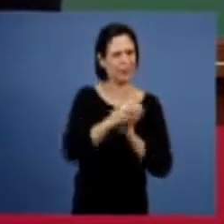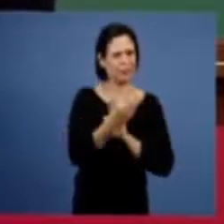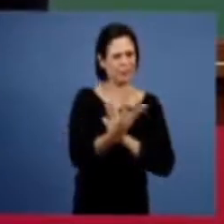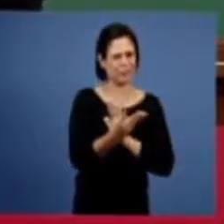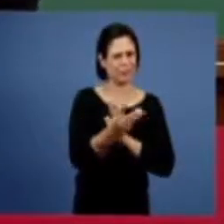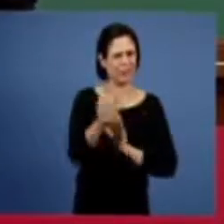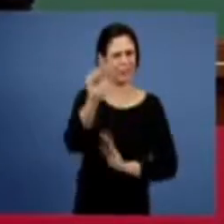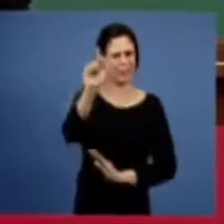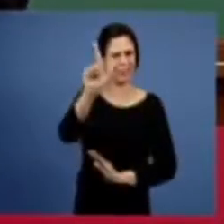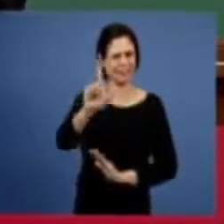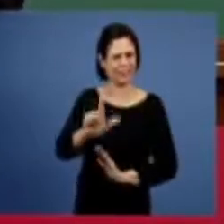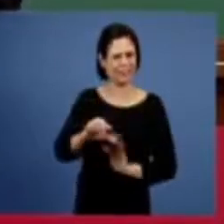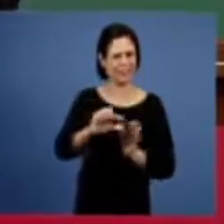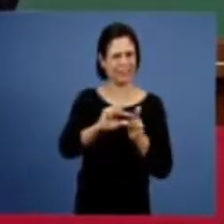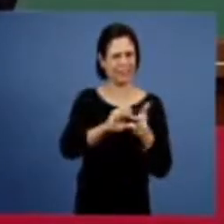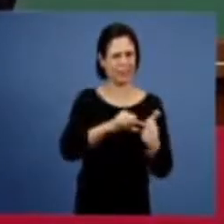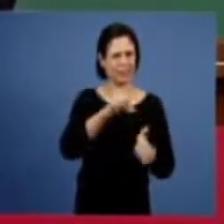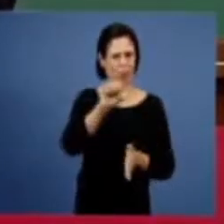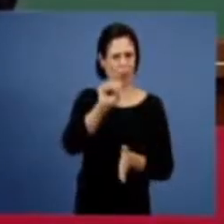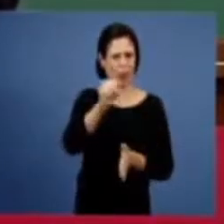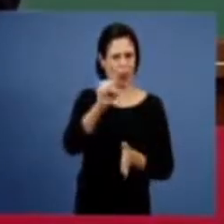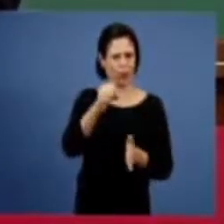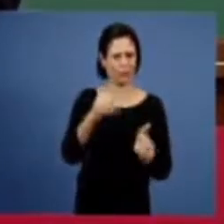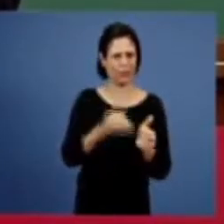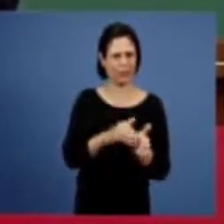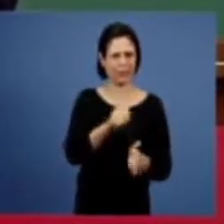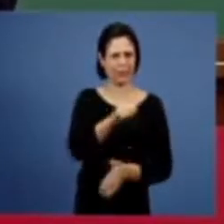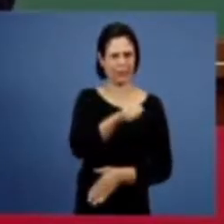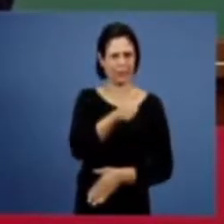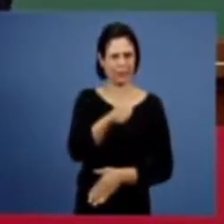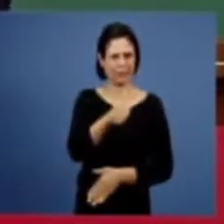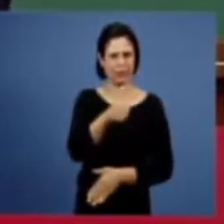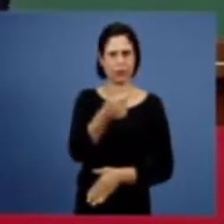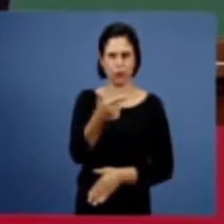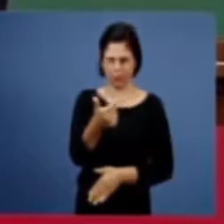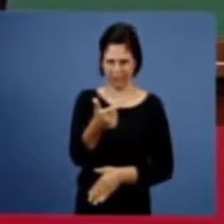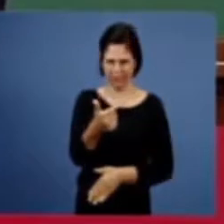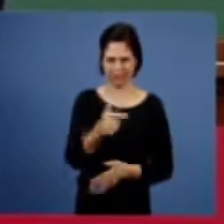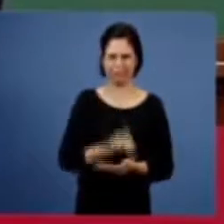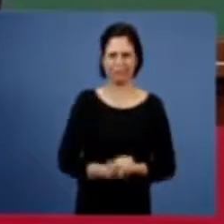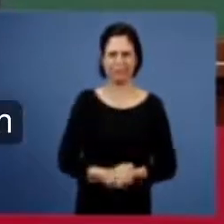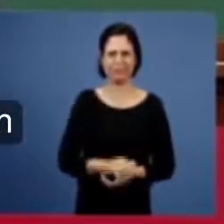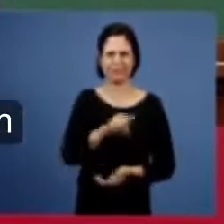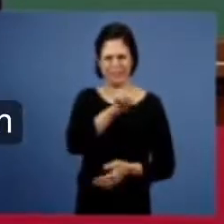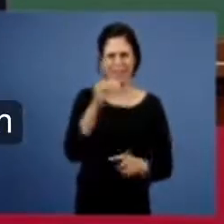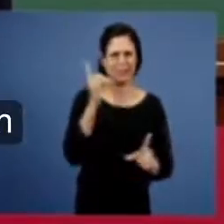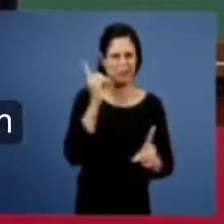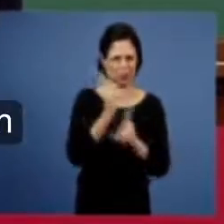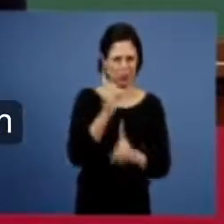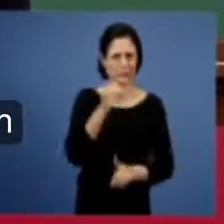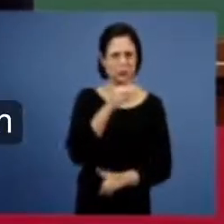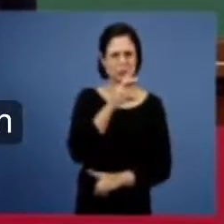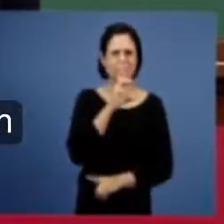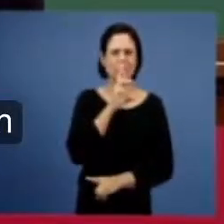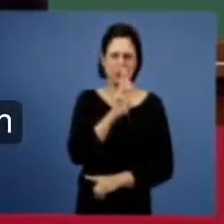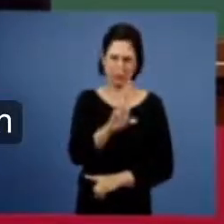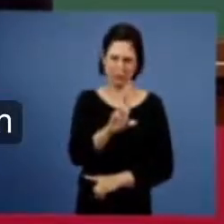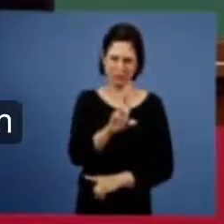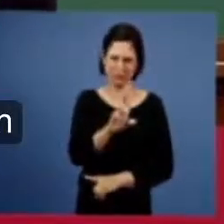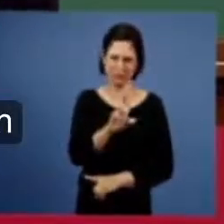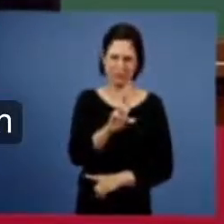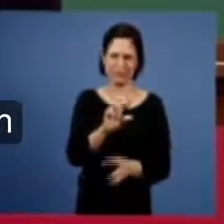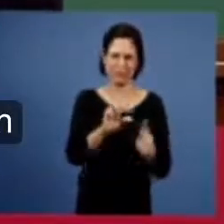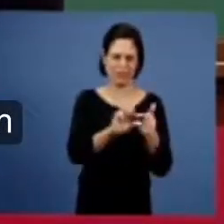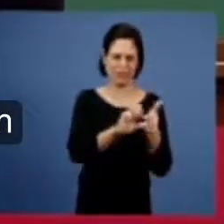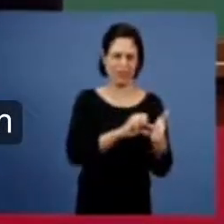dos versos 8 a 11 a 12 e os irmãos encontraram aqui exatamente no